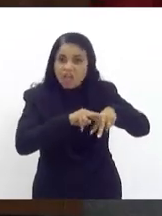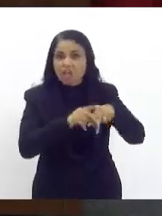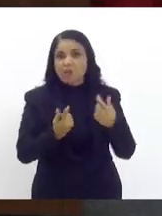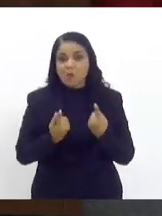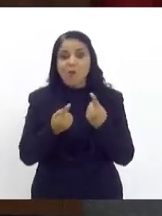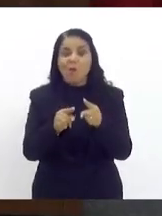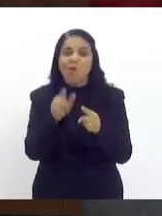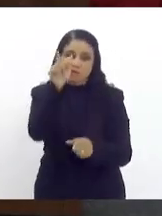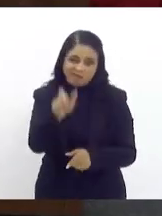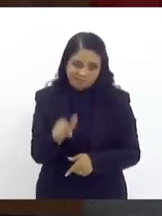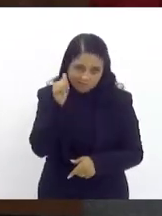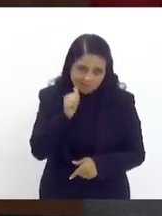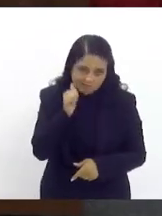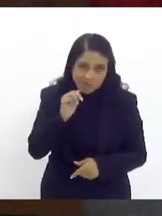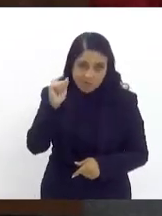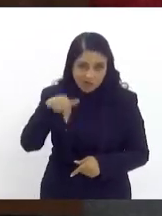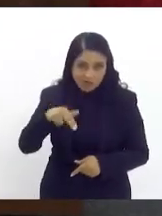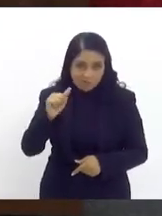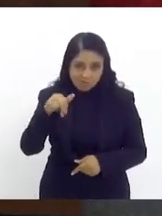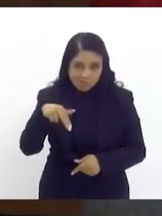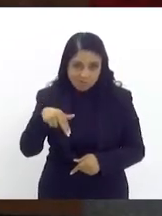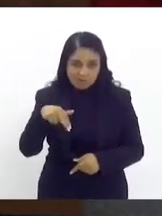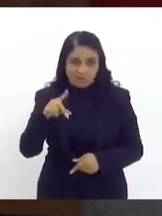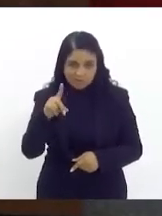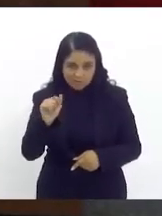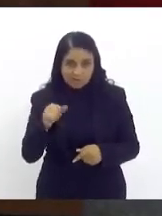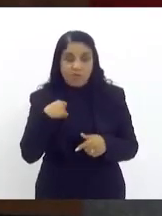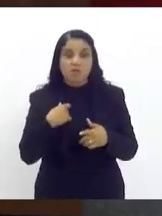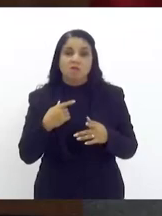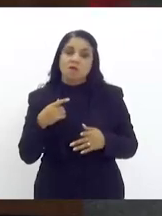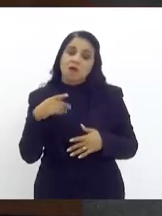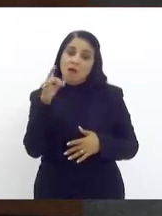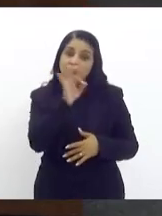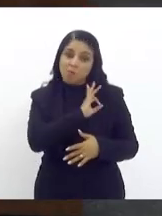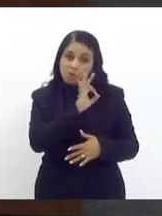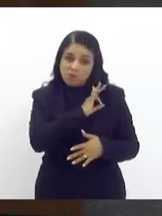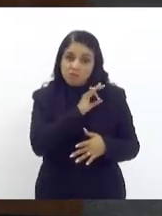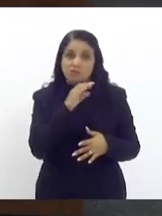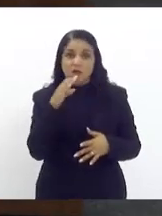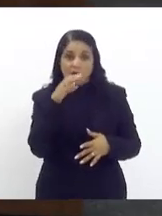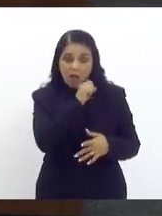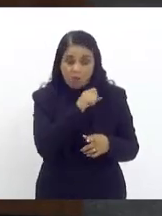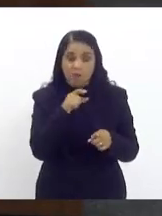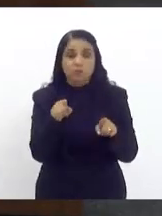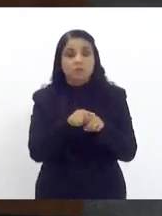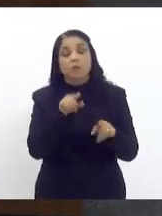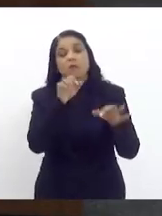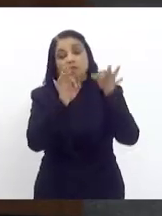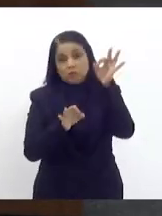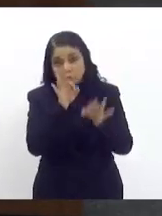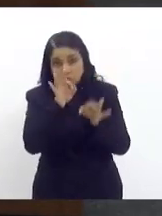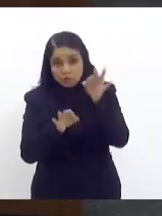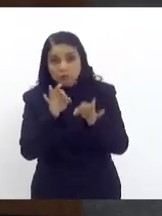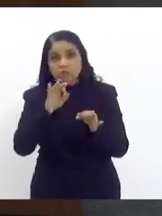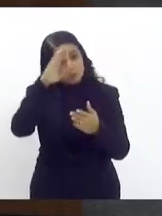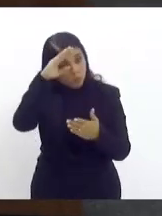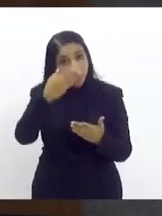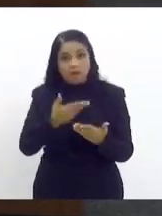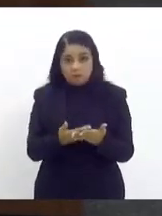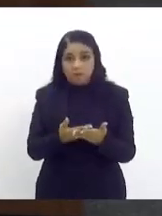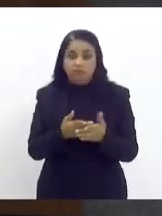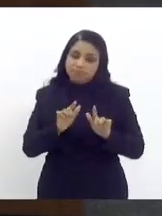Então, esperamos que, assim como a agilidade da nossa polícia, que a nossa justiça, que a gente ainda crer muito, que possa